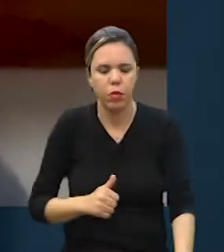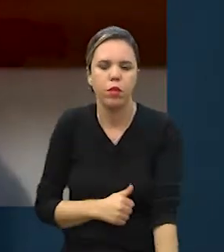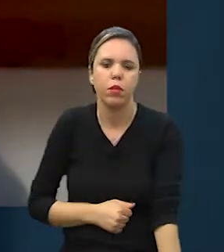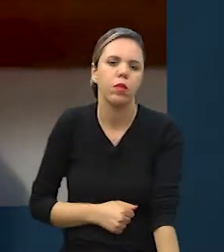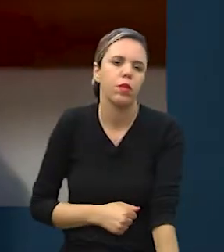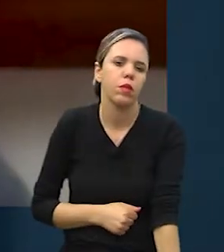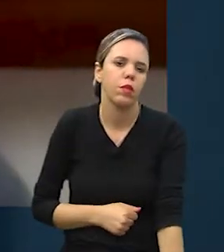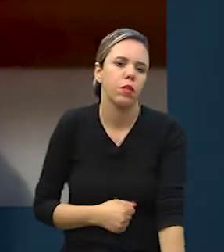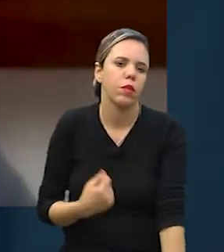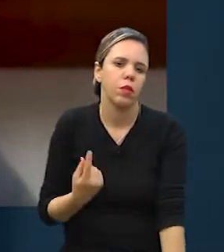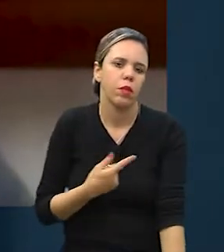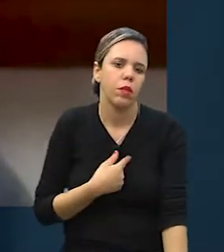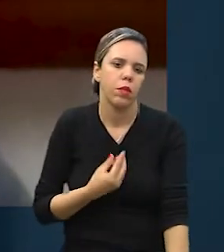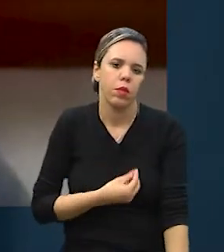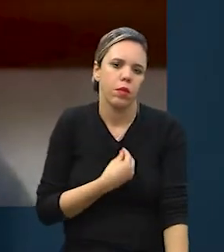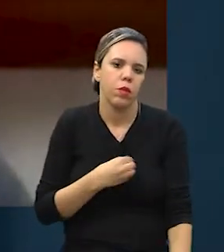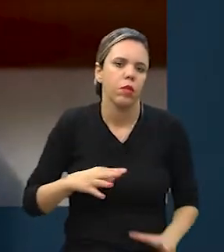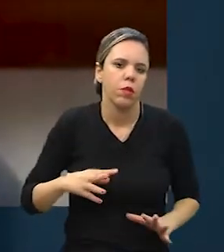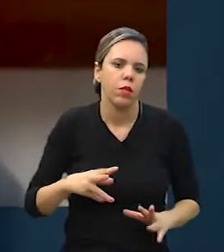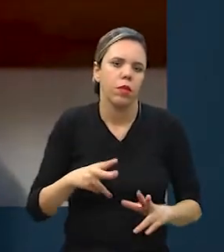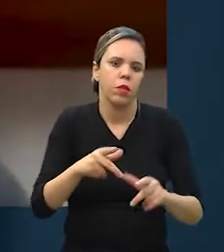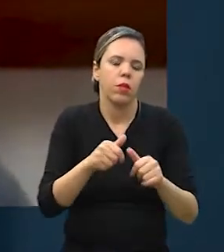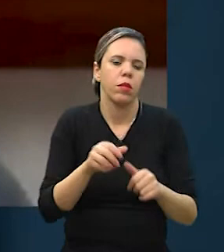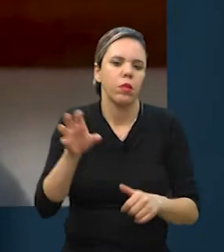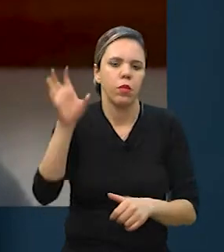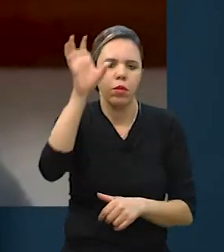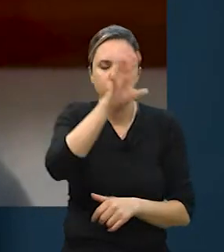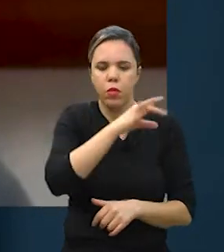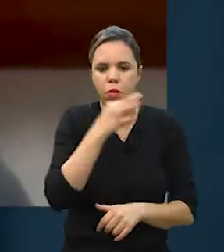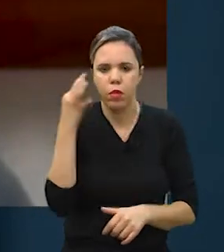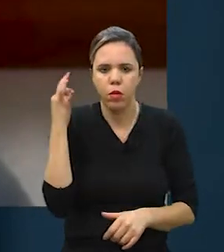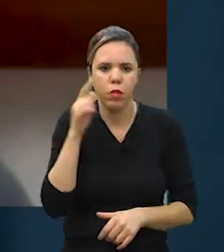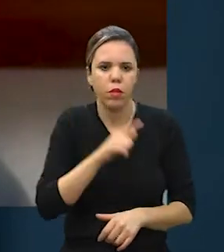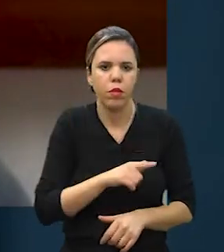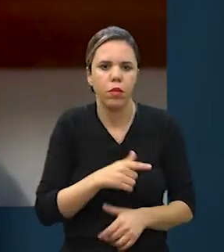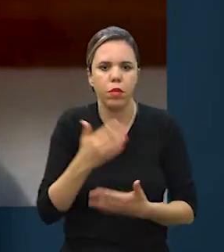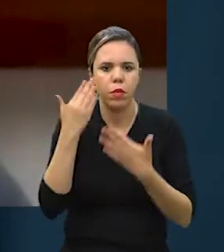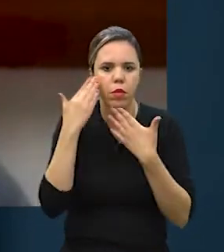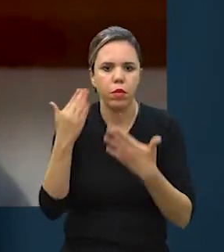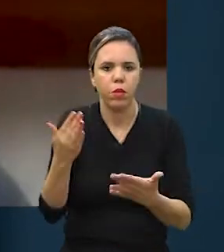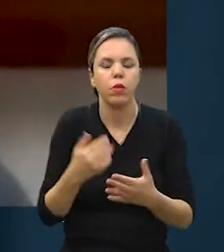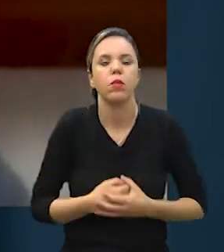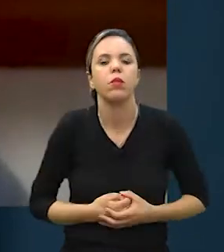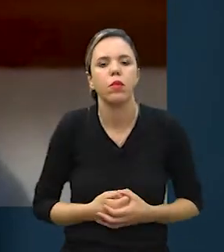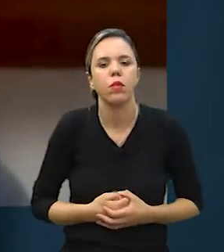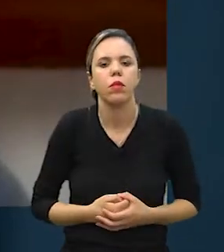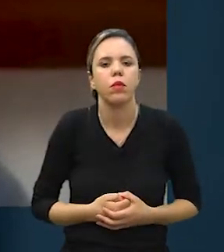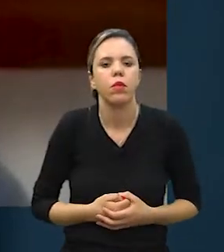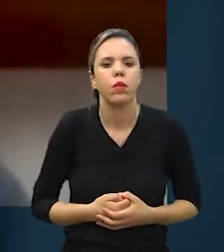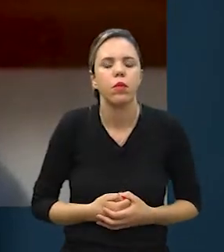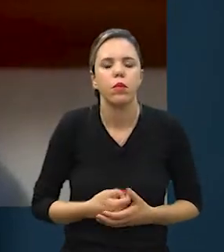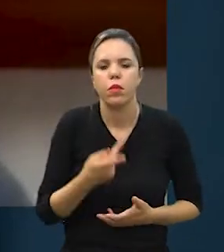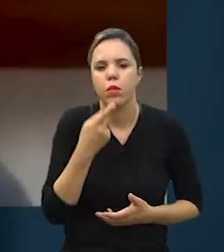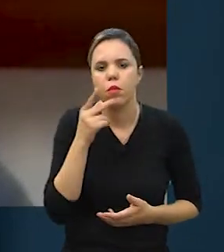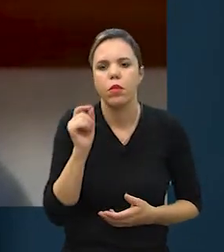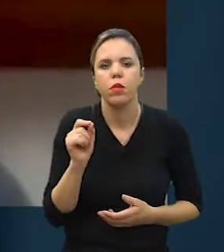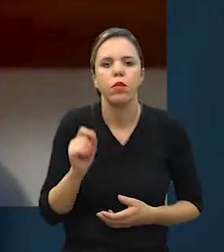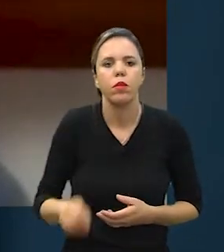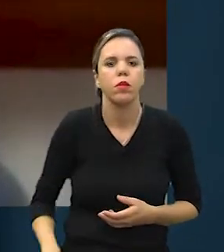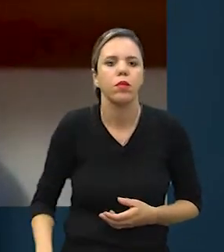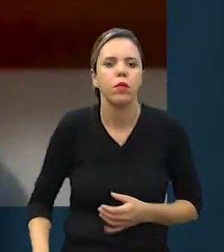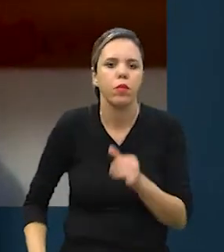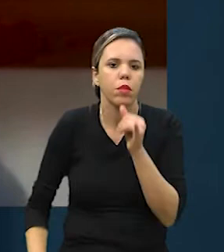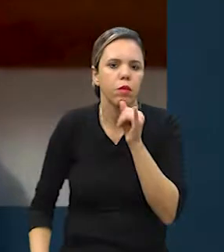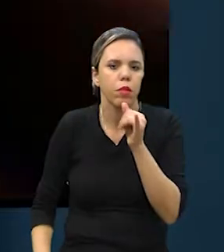a gente rende super bem em todos os estados, então, realmente, eu tenho o que agradecer. O que eu diria é